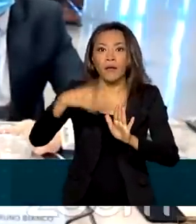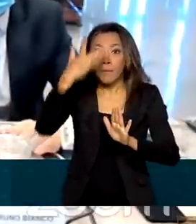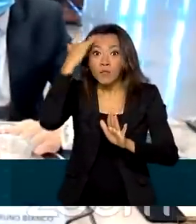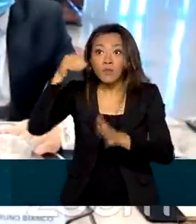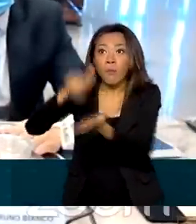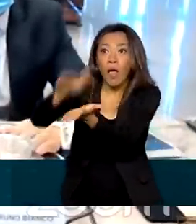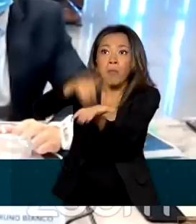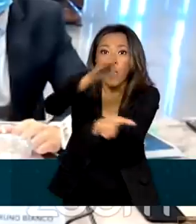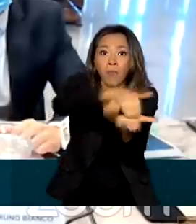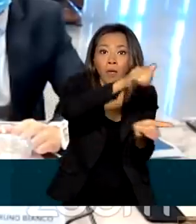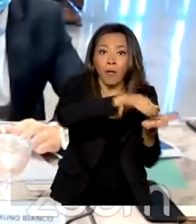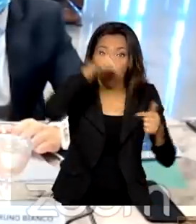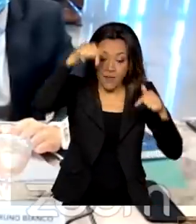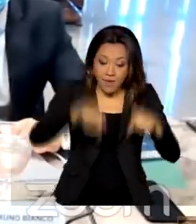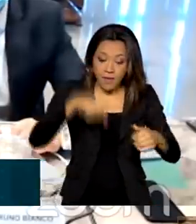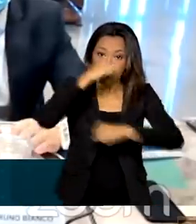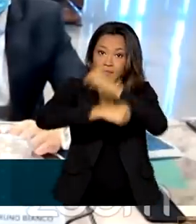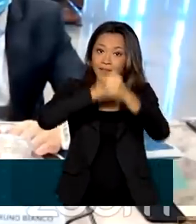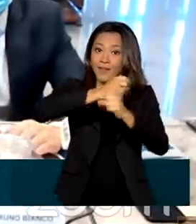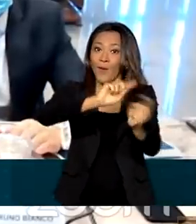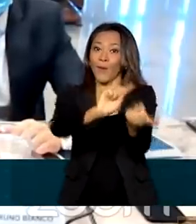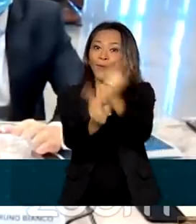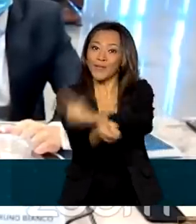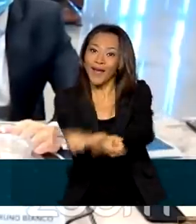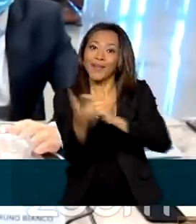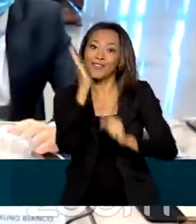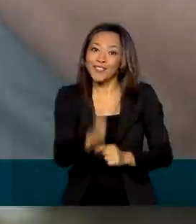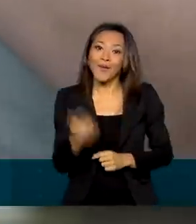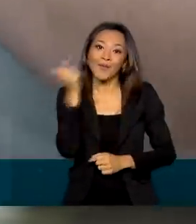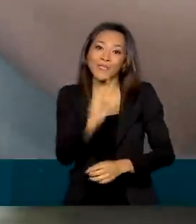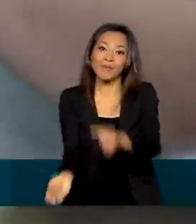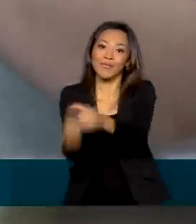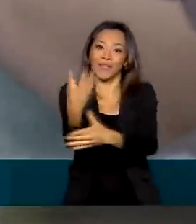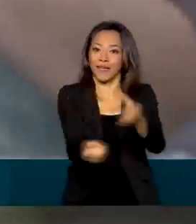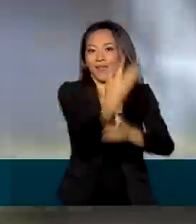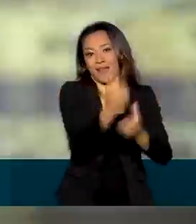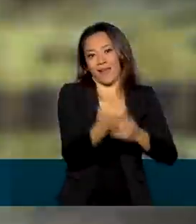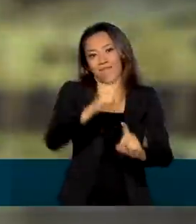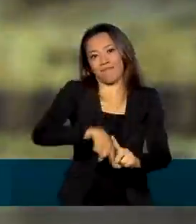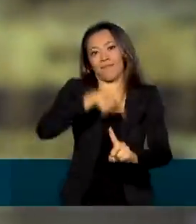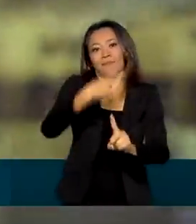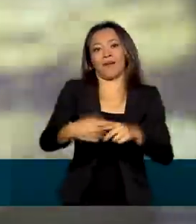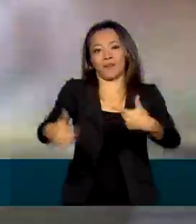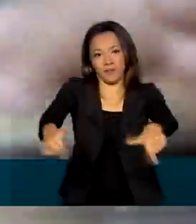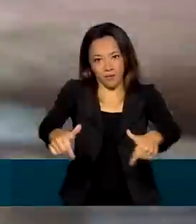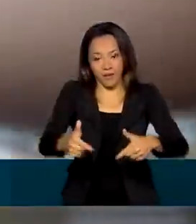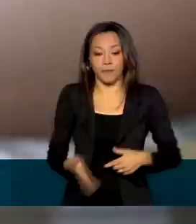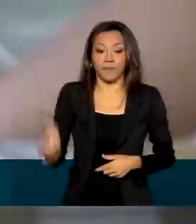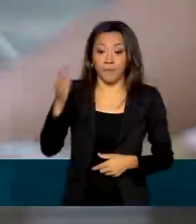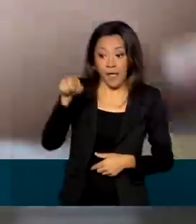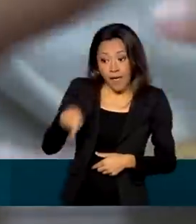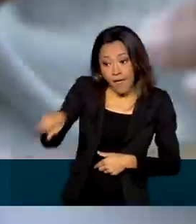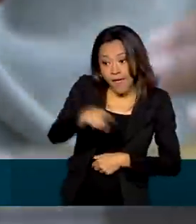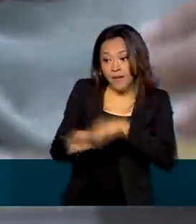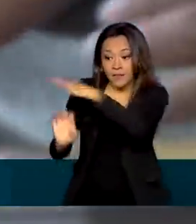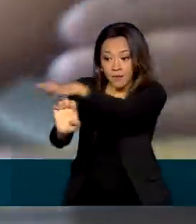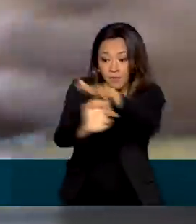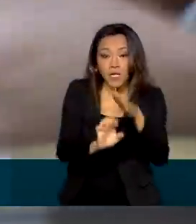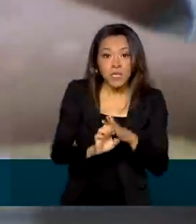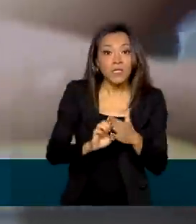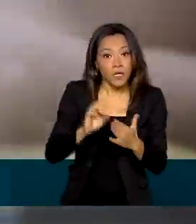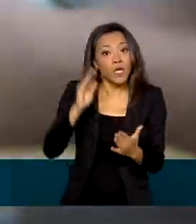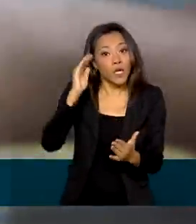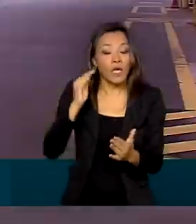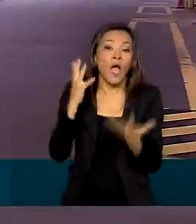ano, ao contrário, estamos criando empregos e já lançamos o bem. A empresa que aderiu ao bem no ano passado pode